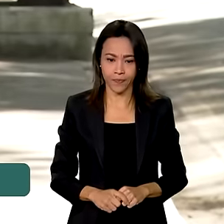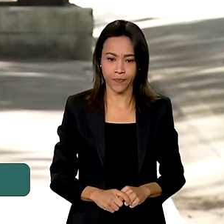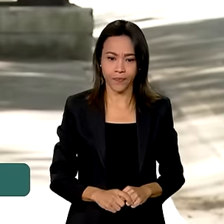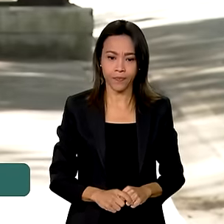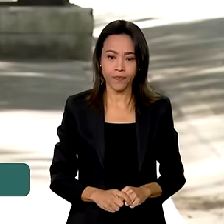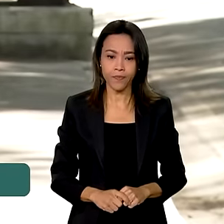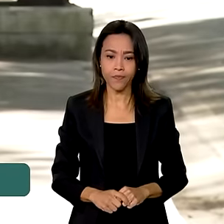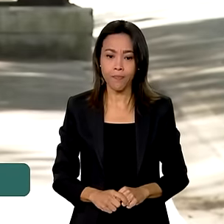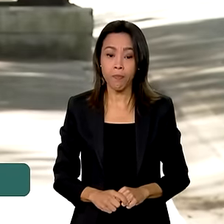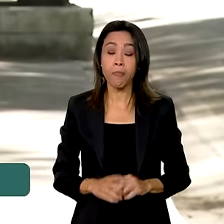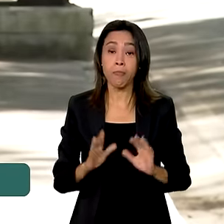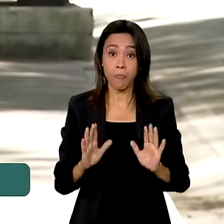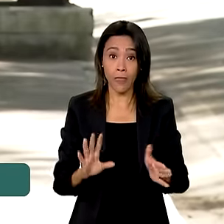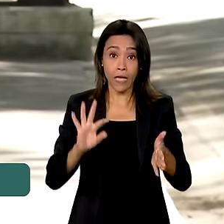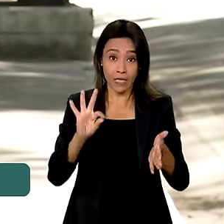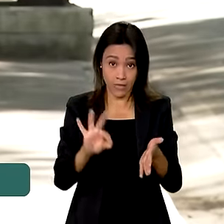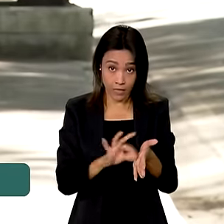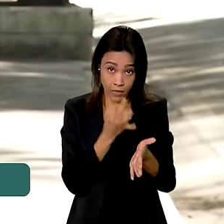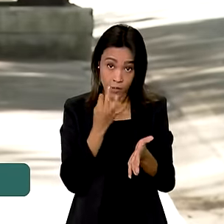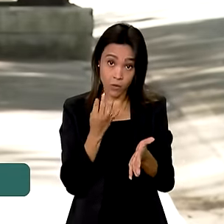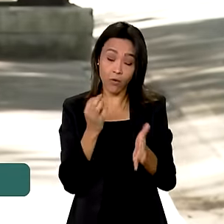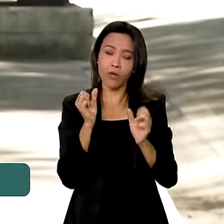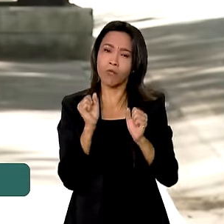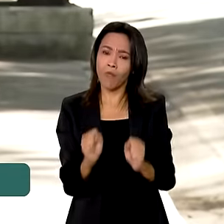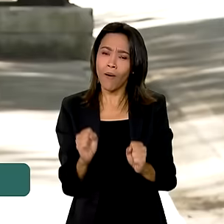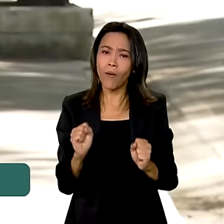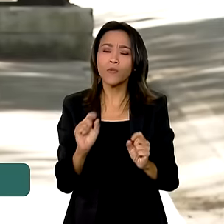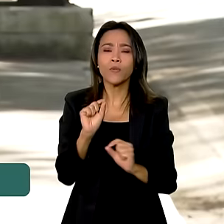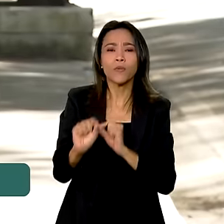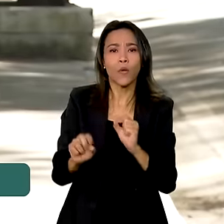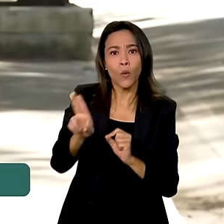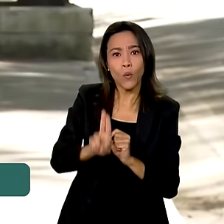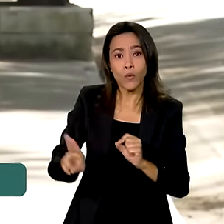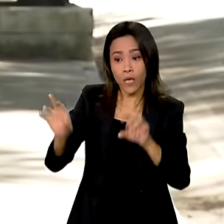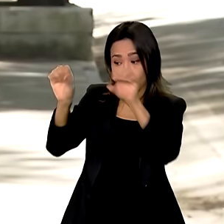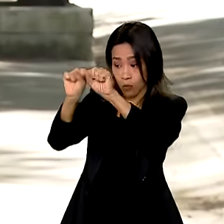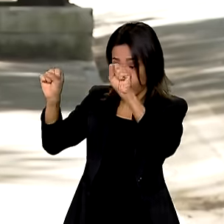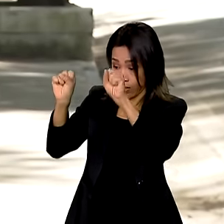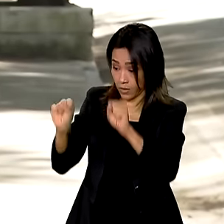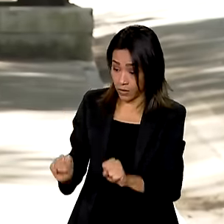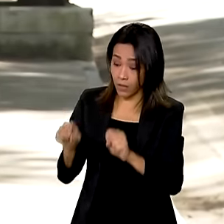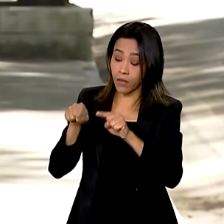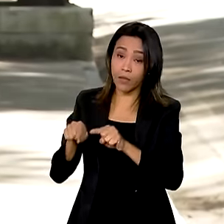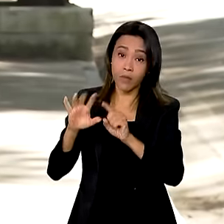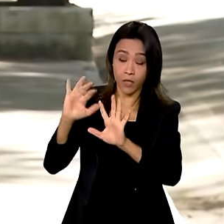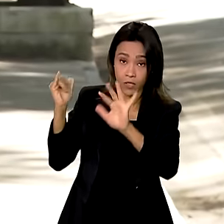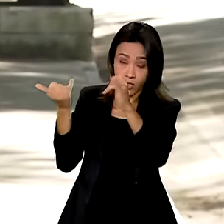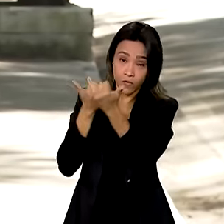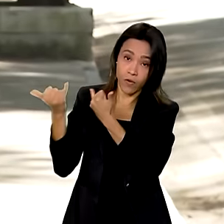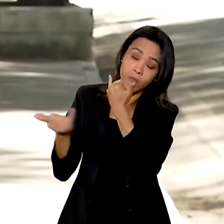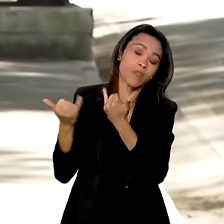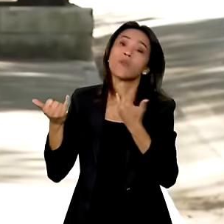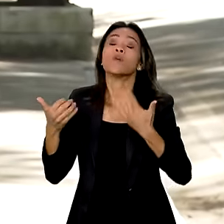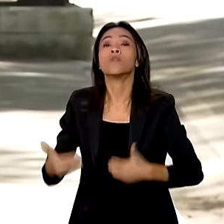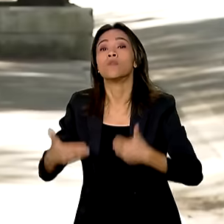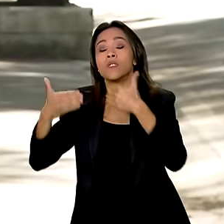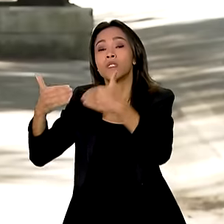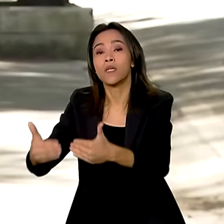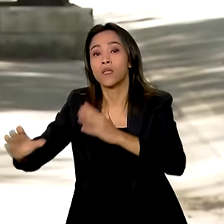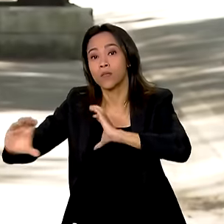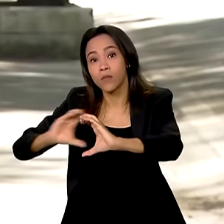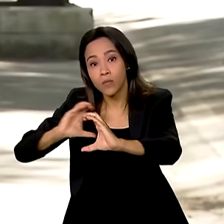As inscrições poderão ser feitas pelo Sistema Eletrônico de Informações do Ministério das